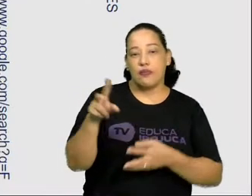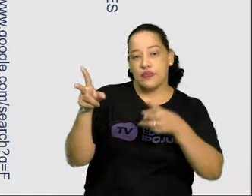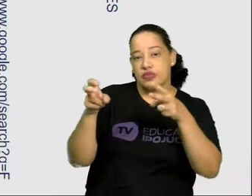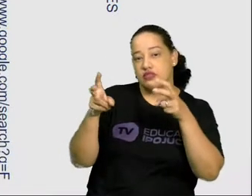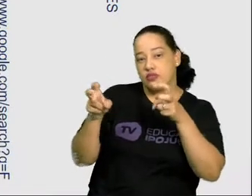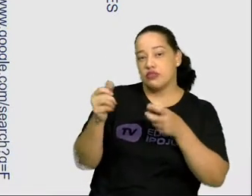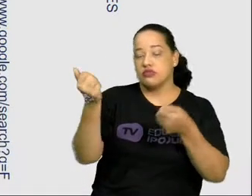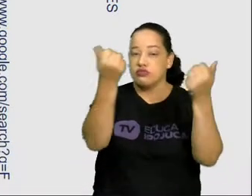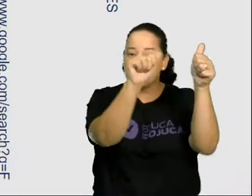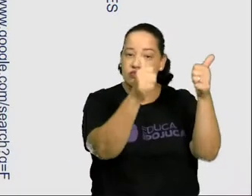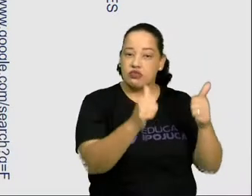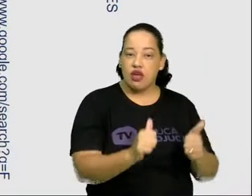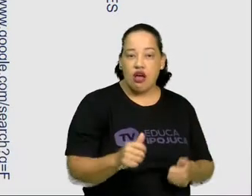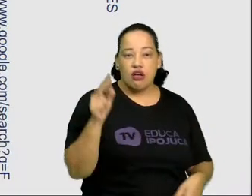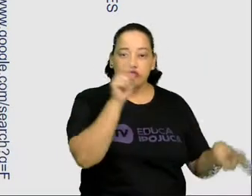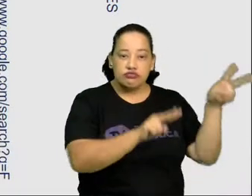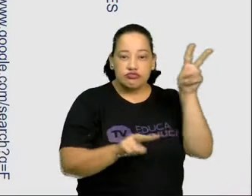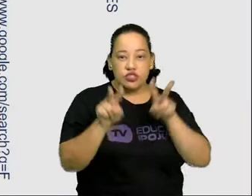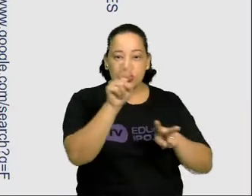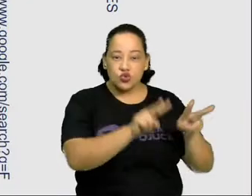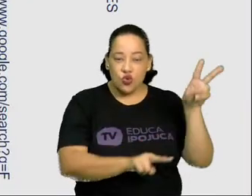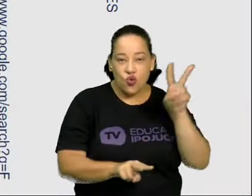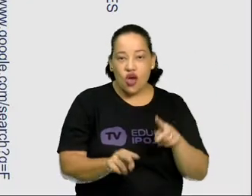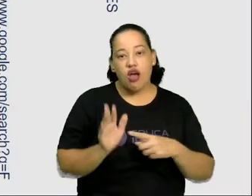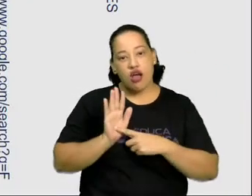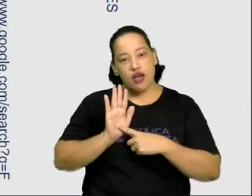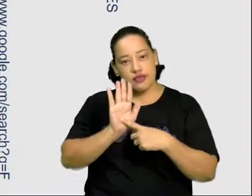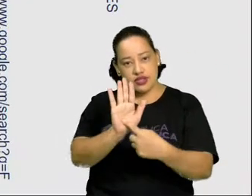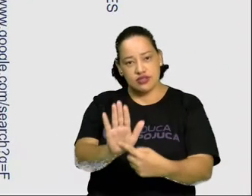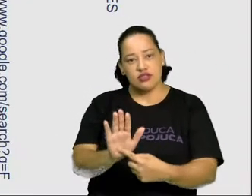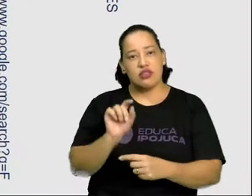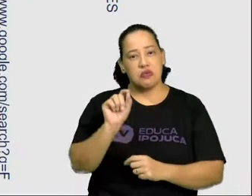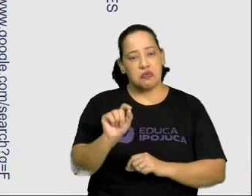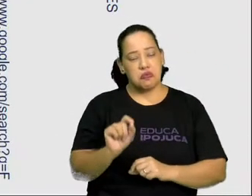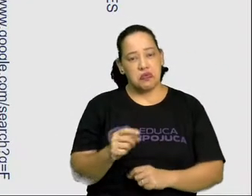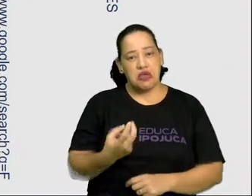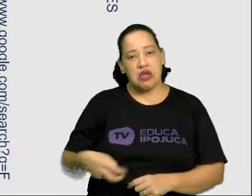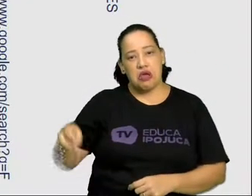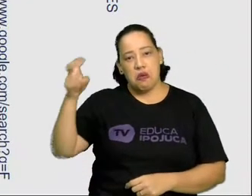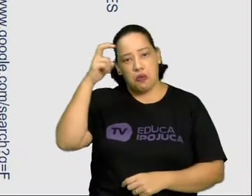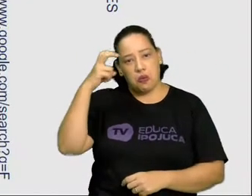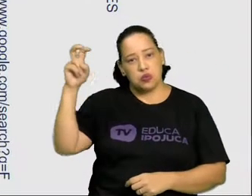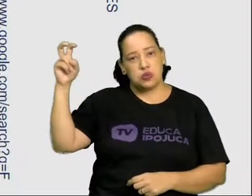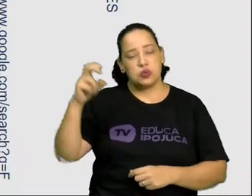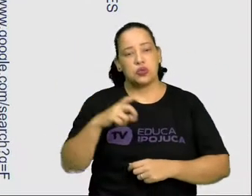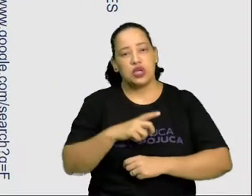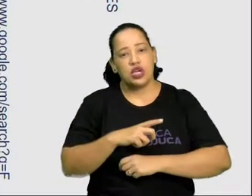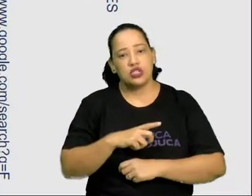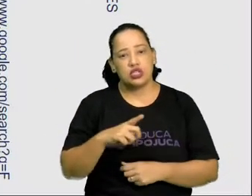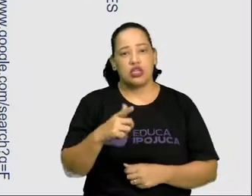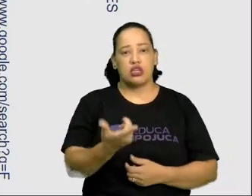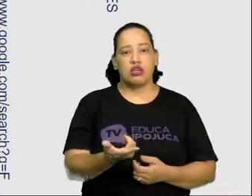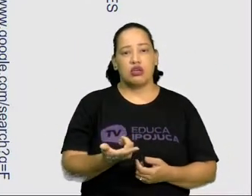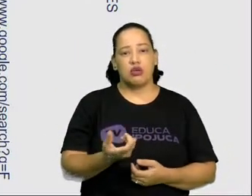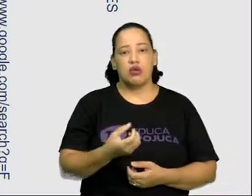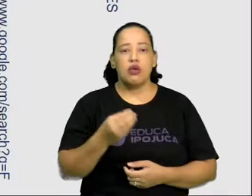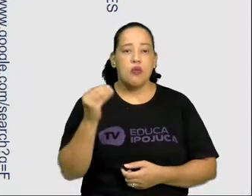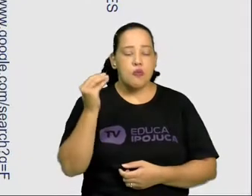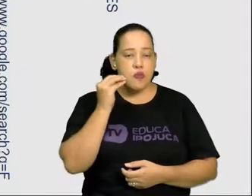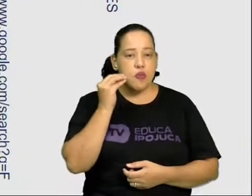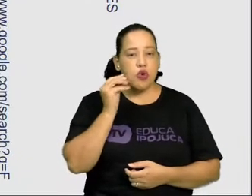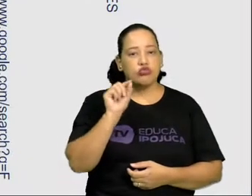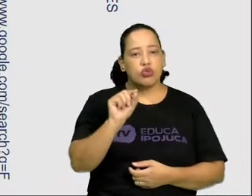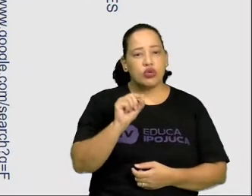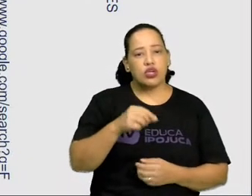visual. E aí apresento uma pintura que relata o subúrbio